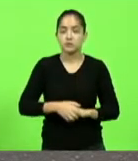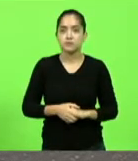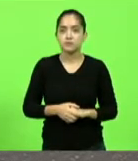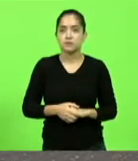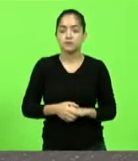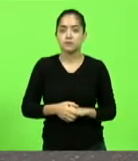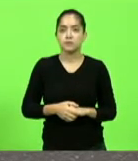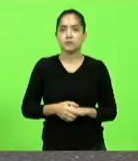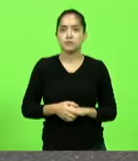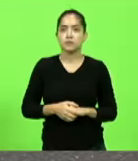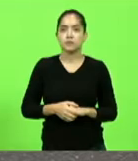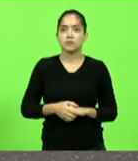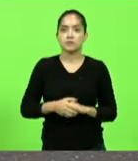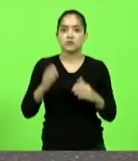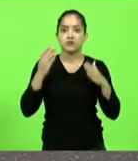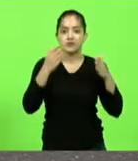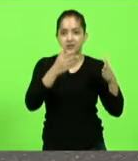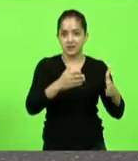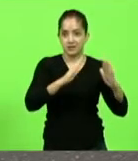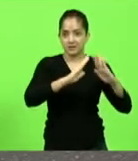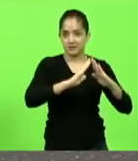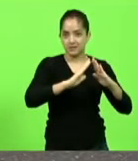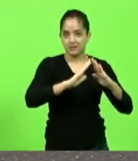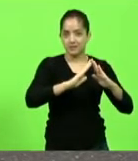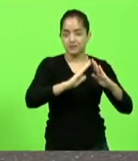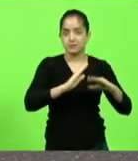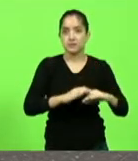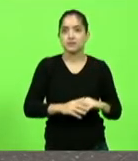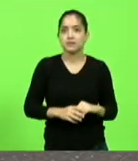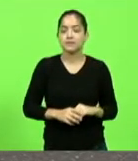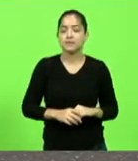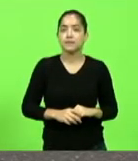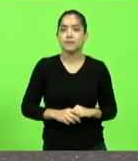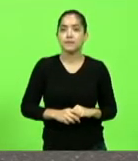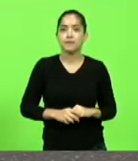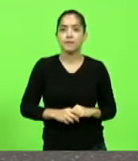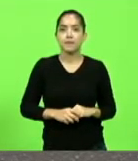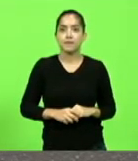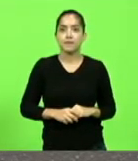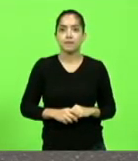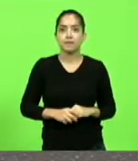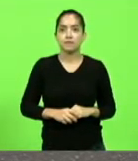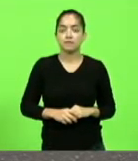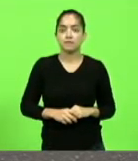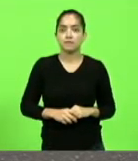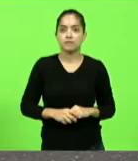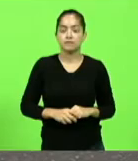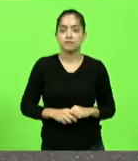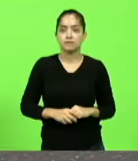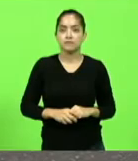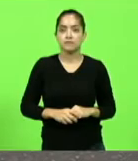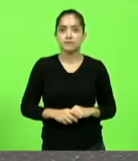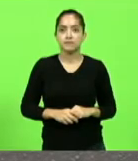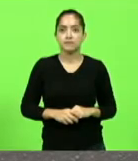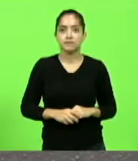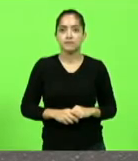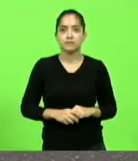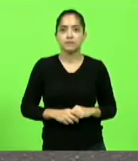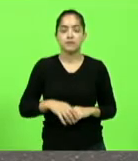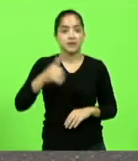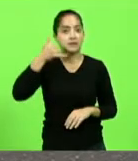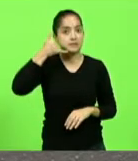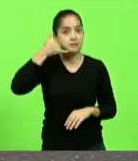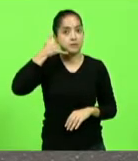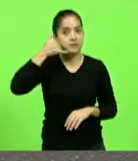ao chegar em casa eu recebi uma uma ligação